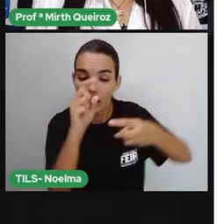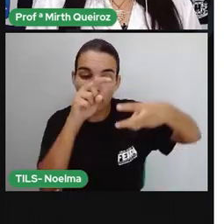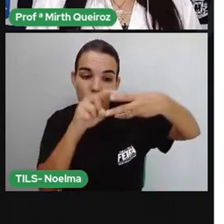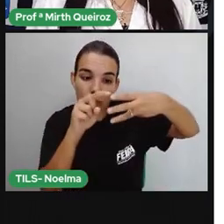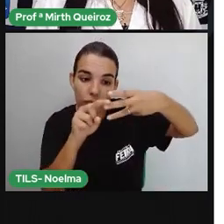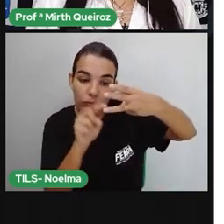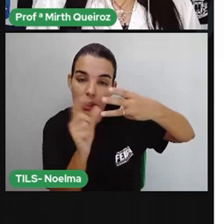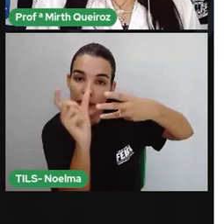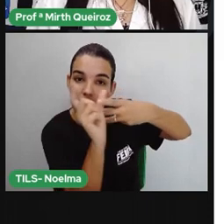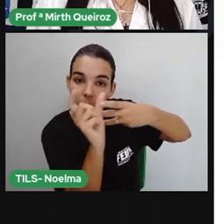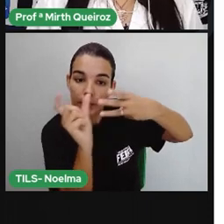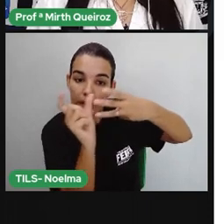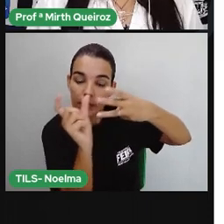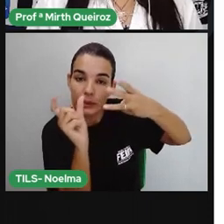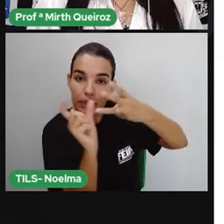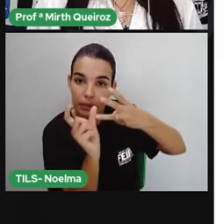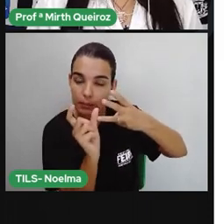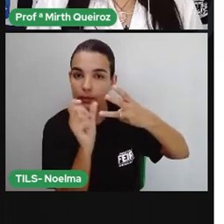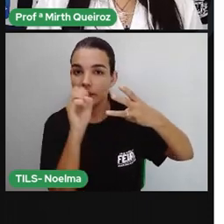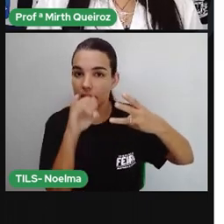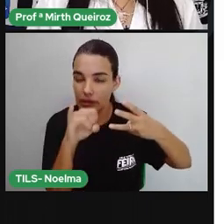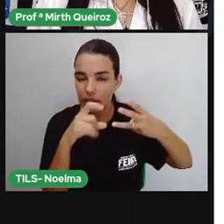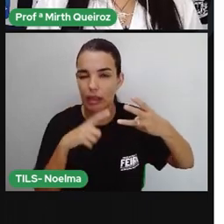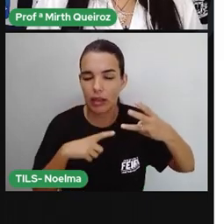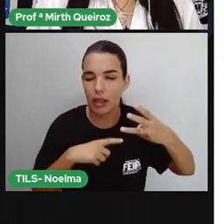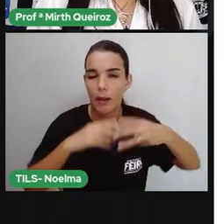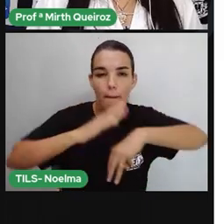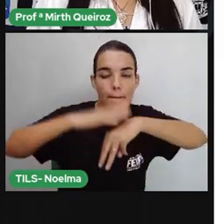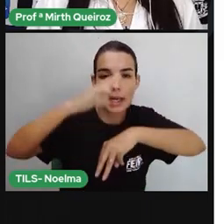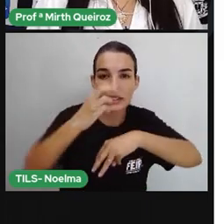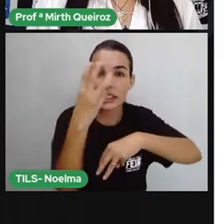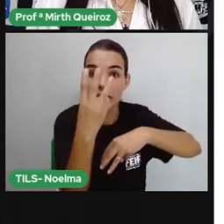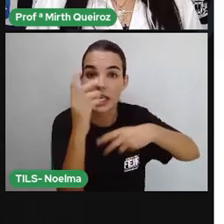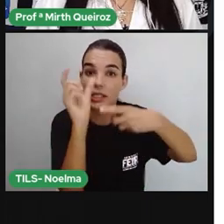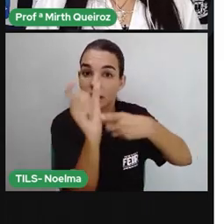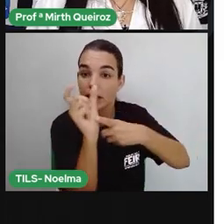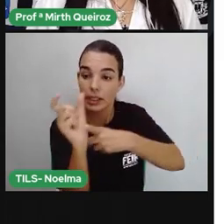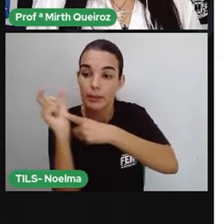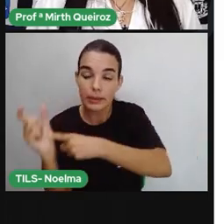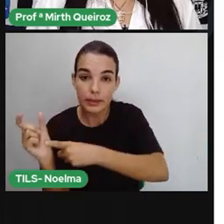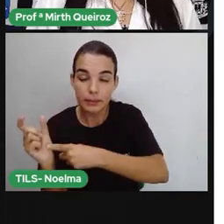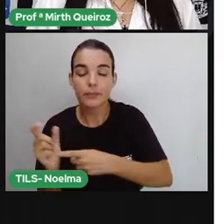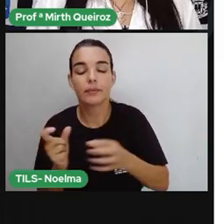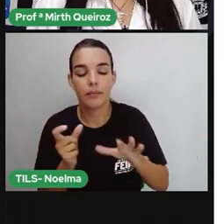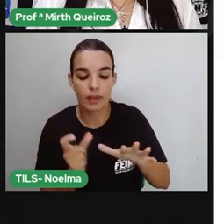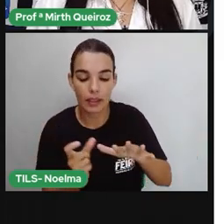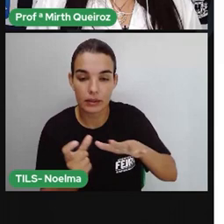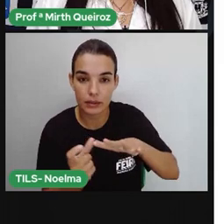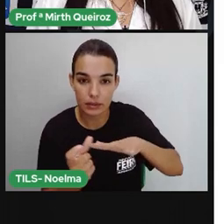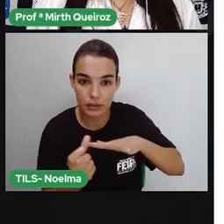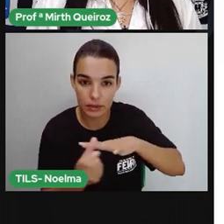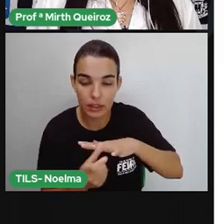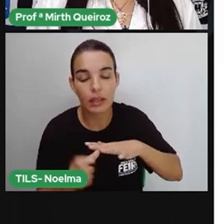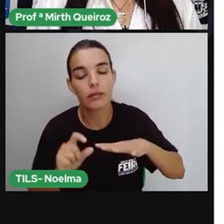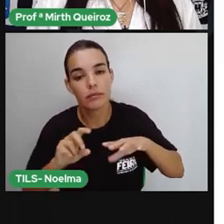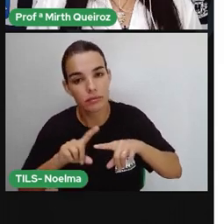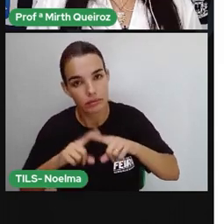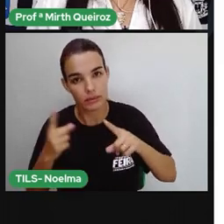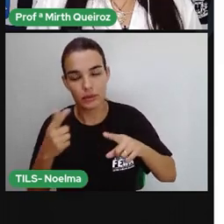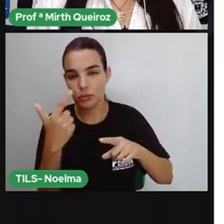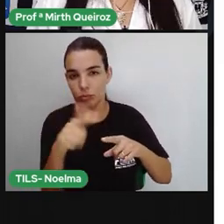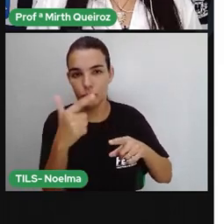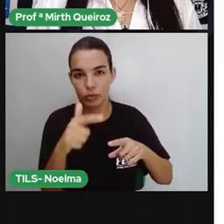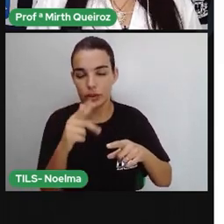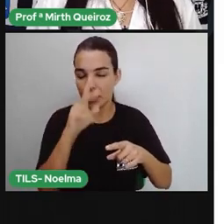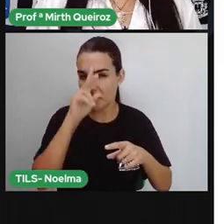Caso a palavra tenha várias sílabas, tenha mais de três sílabas, né? As demais não terão valor